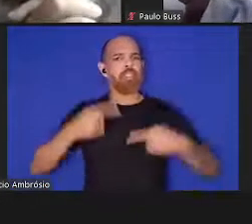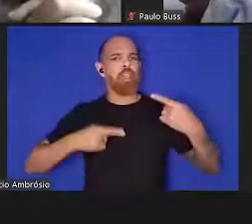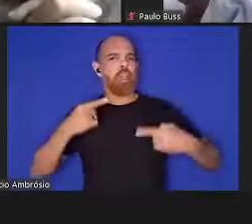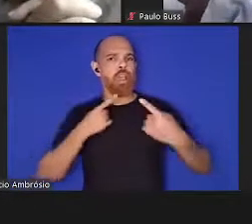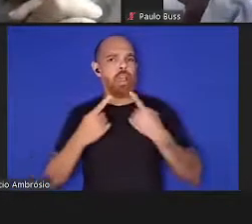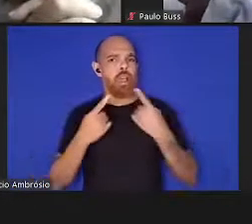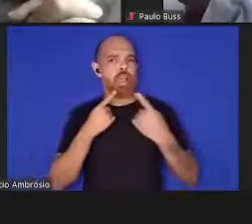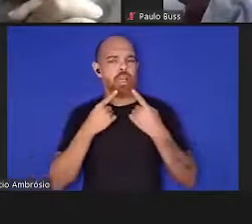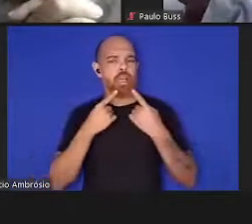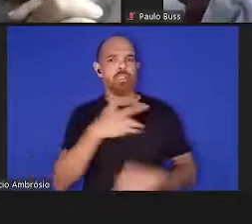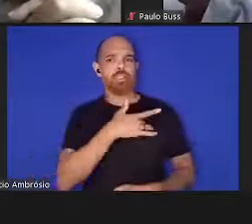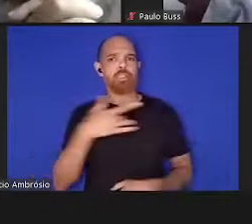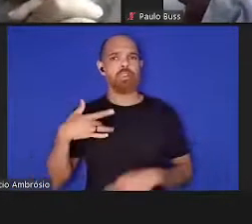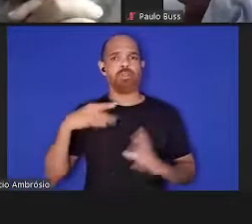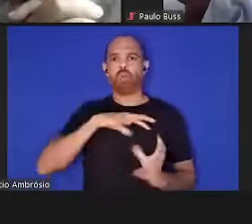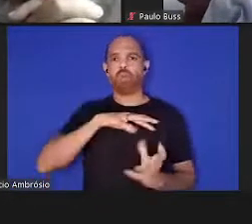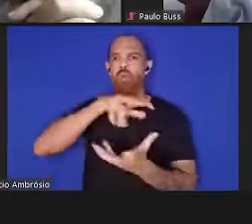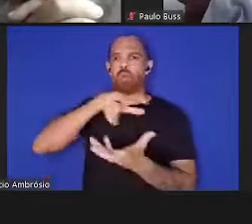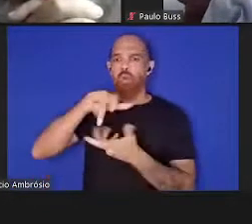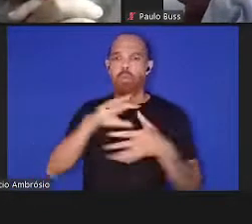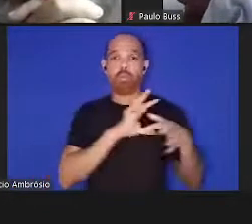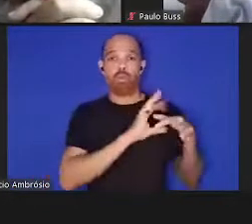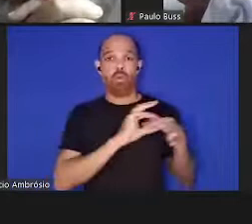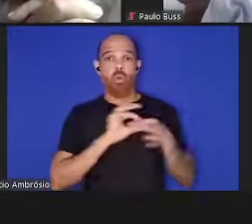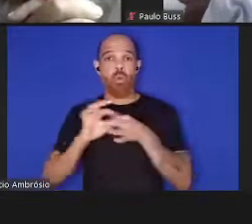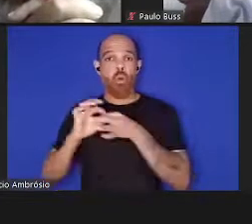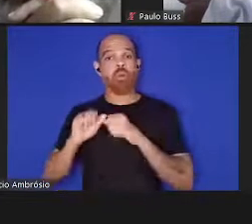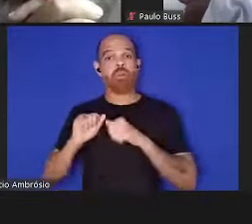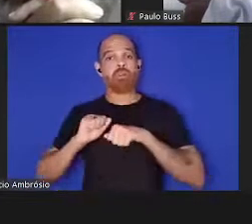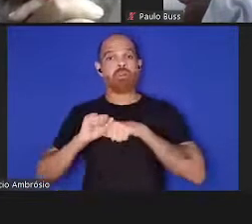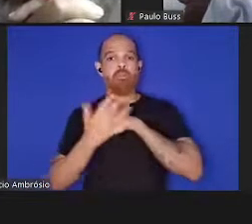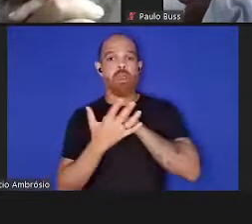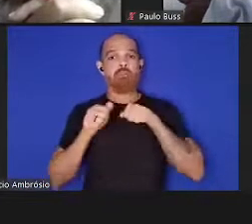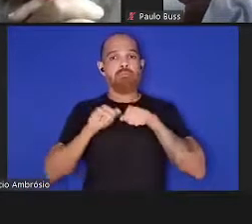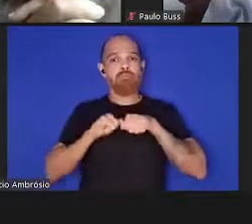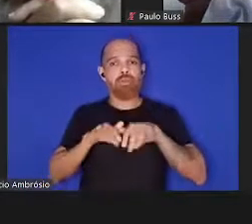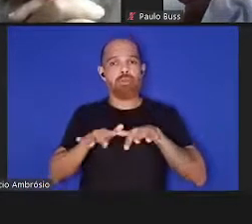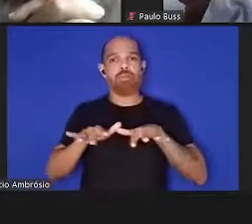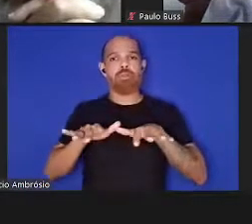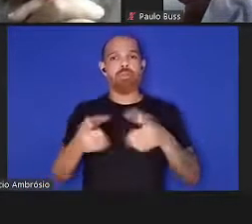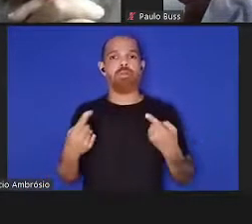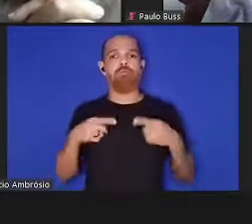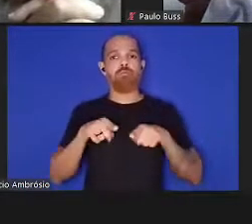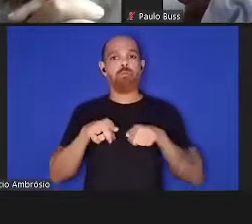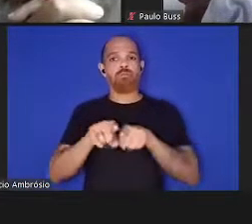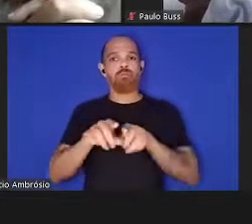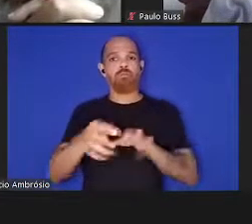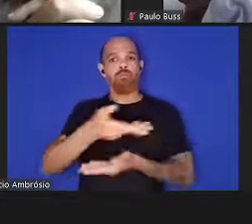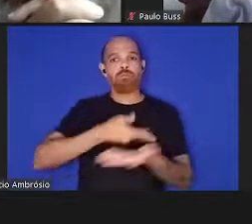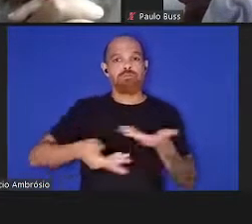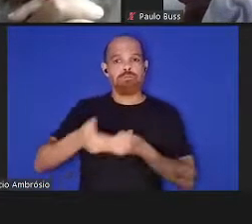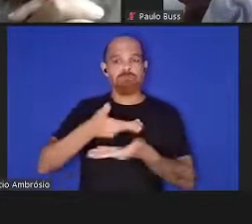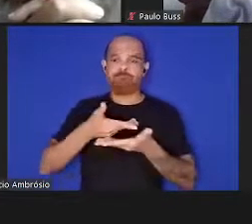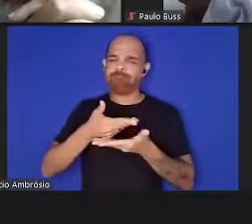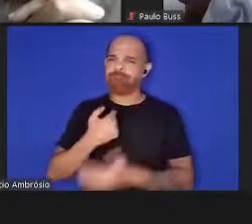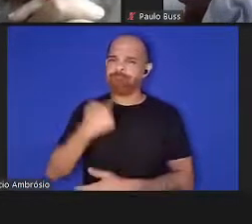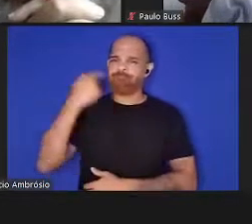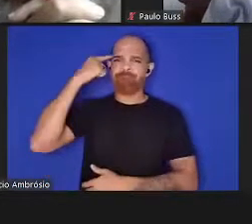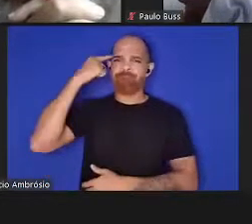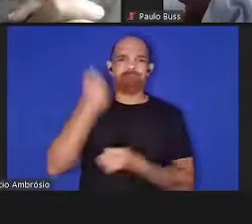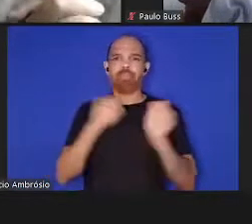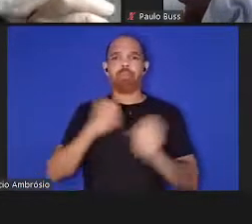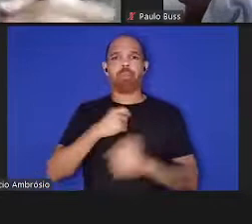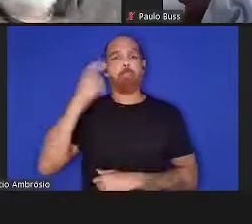saúde global no contexto das pandemias e sindemias prementes, uma vez que não podemos mais pensar o convívio da